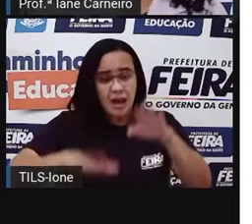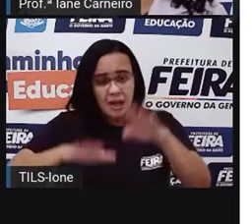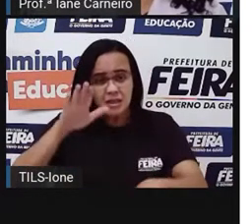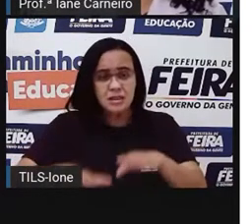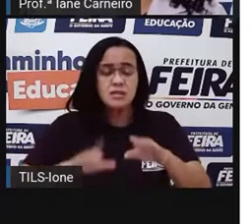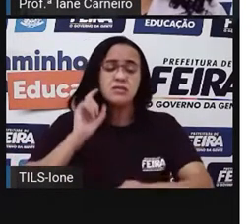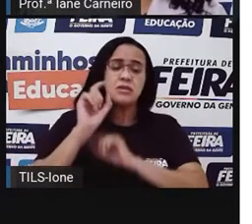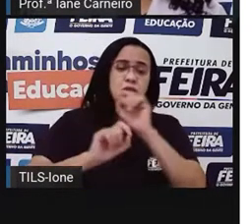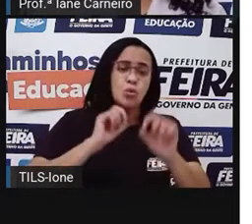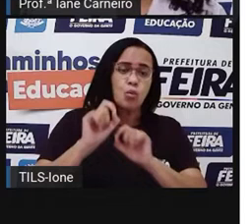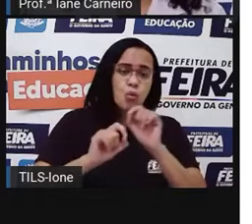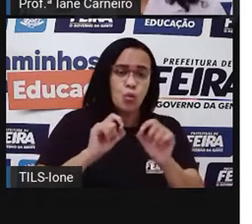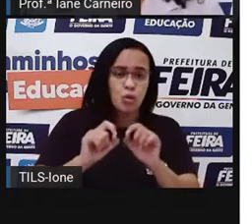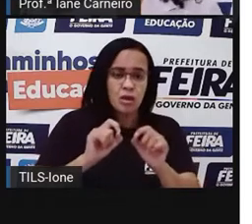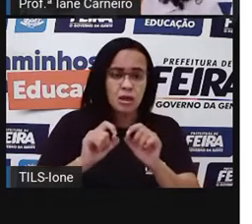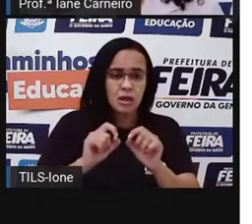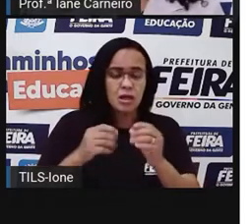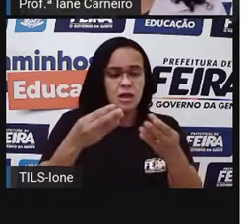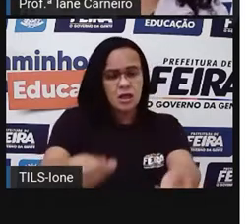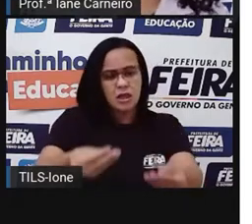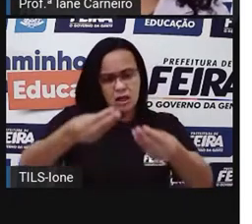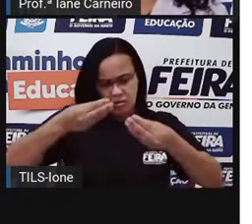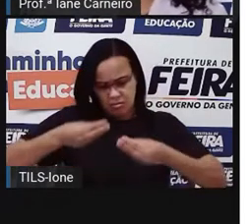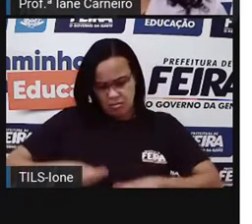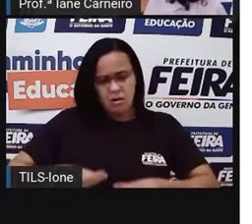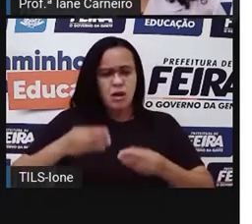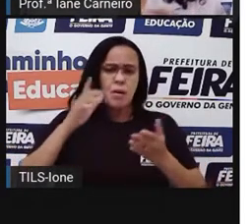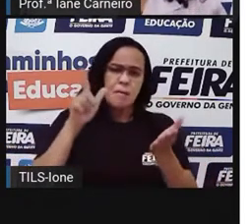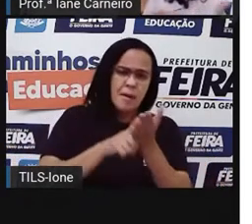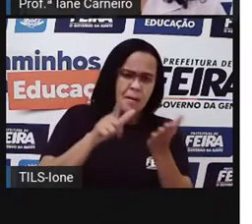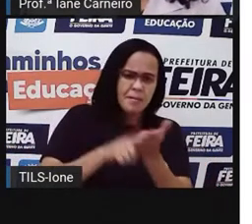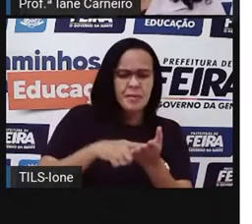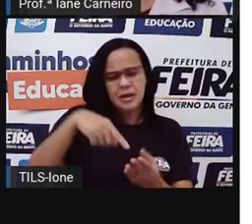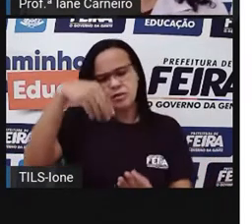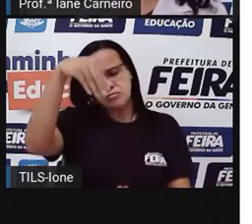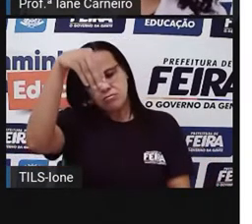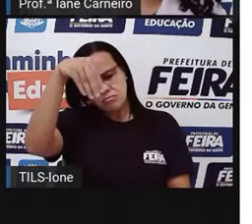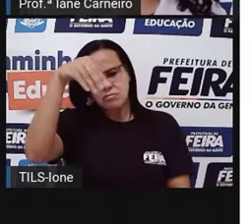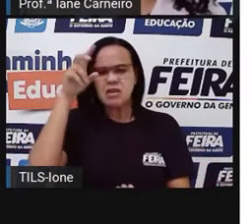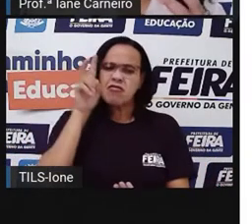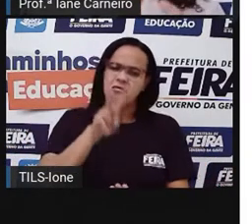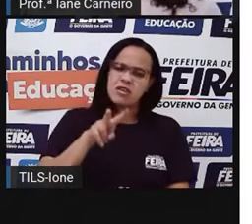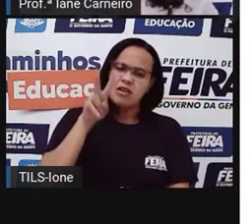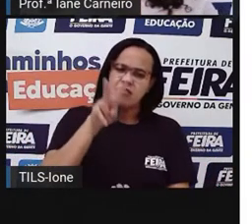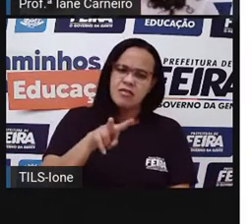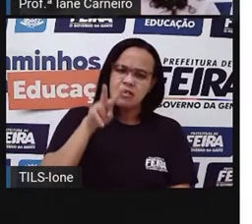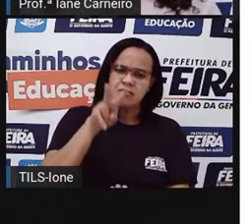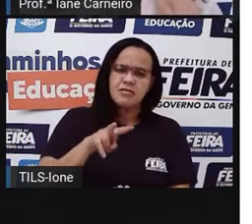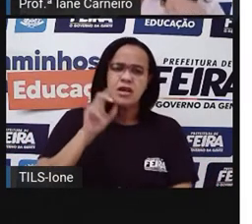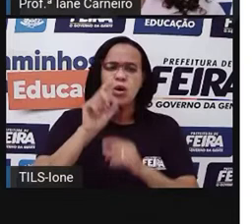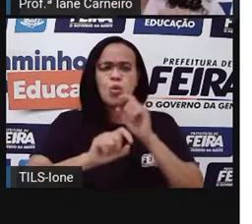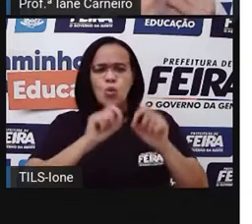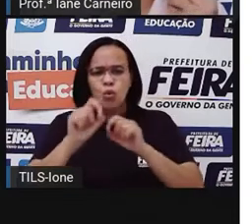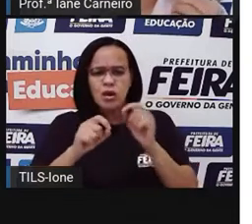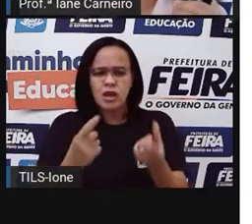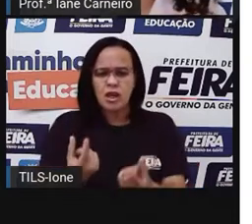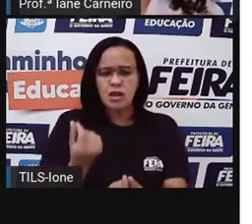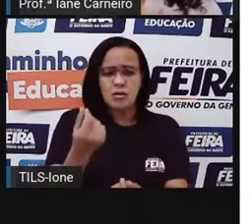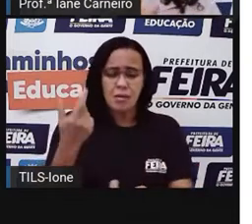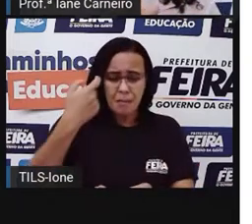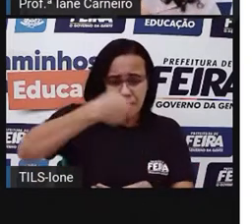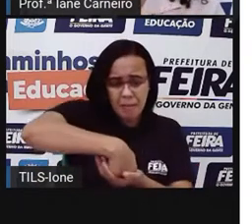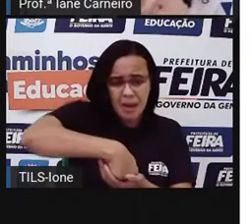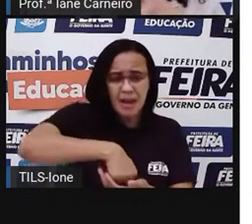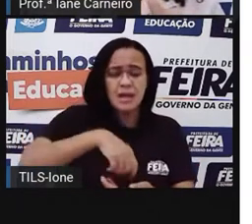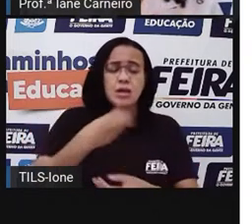né? Esses panfletos e aí você fica lá na sua casa, né? Observando os produtos, os preços, né? As promoções.